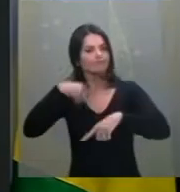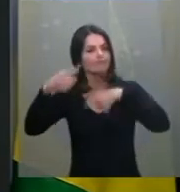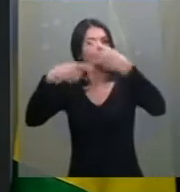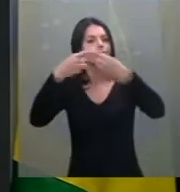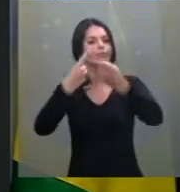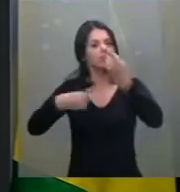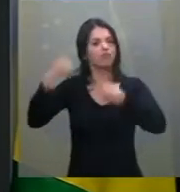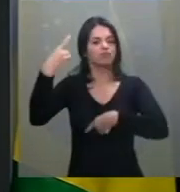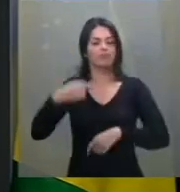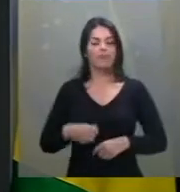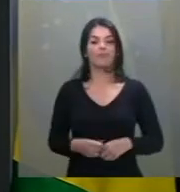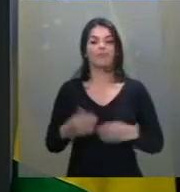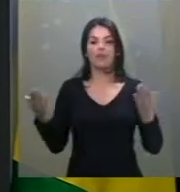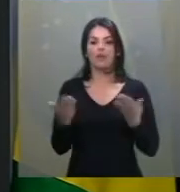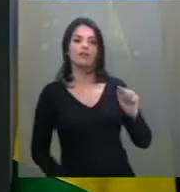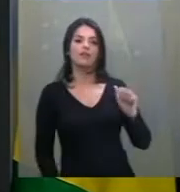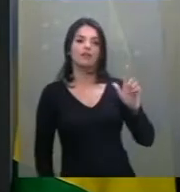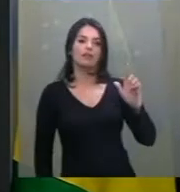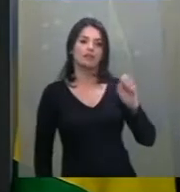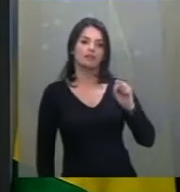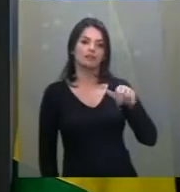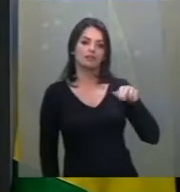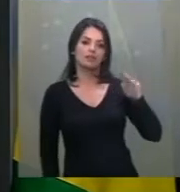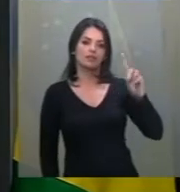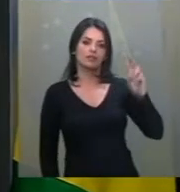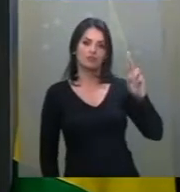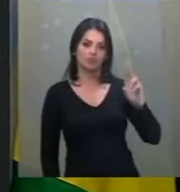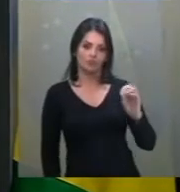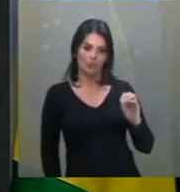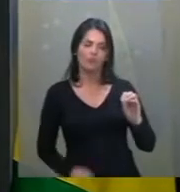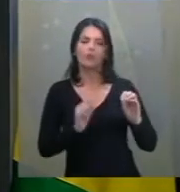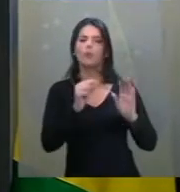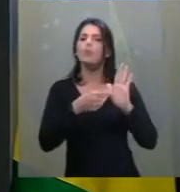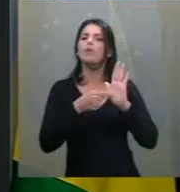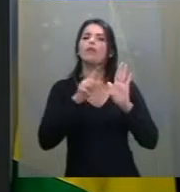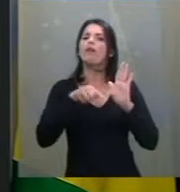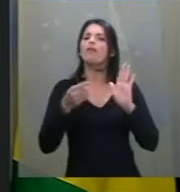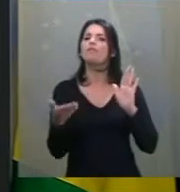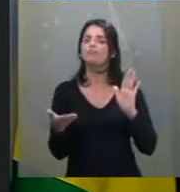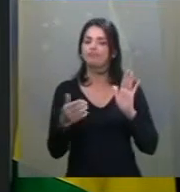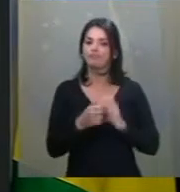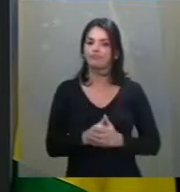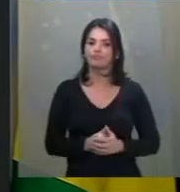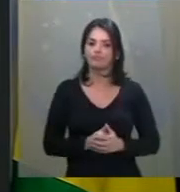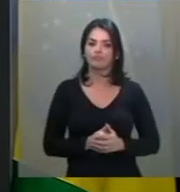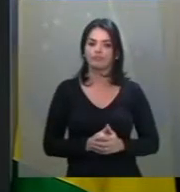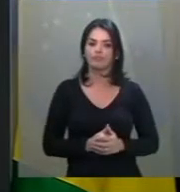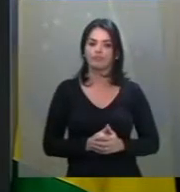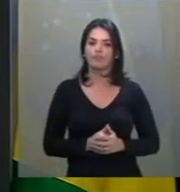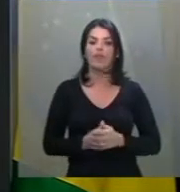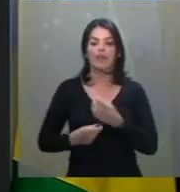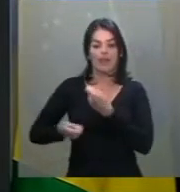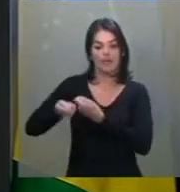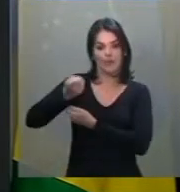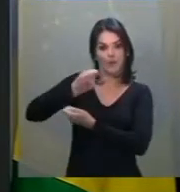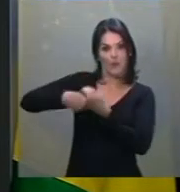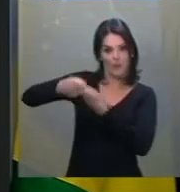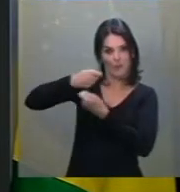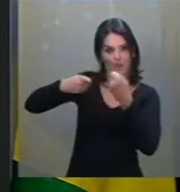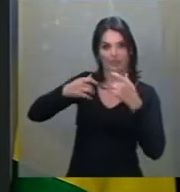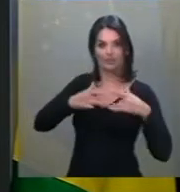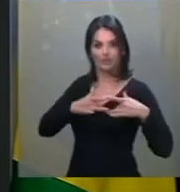A PEC de número 69, que é exatamente a inclusão da economia solidária